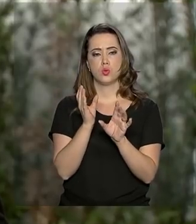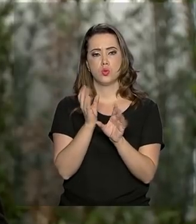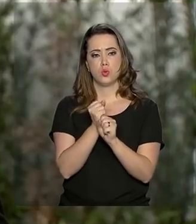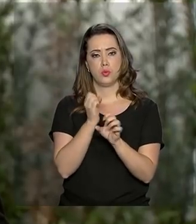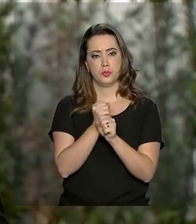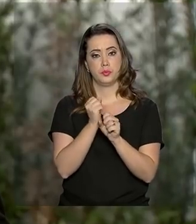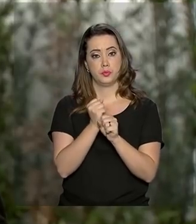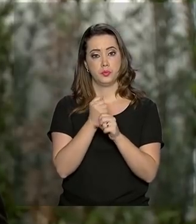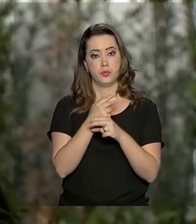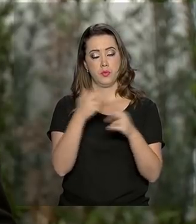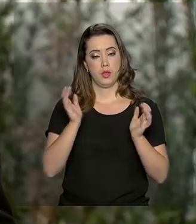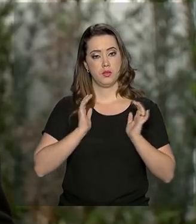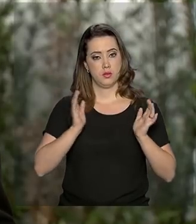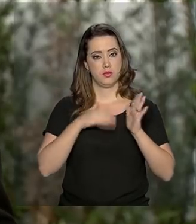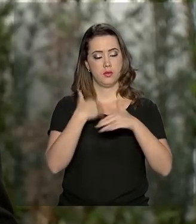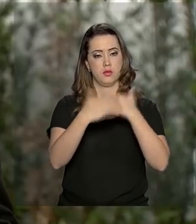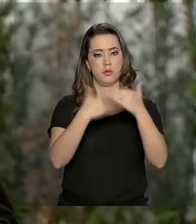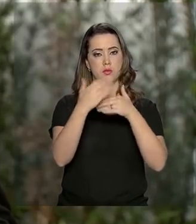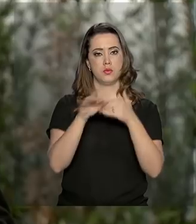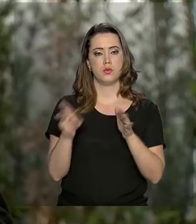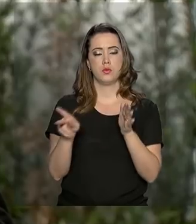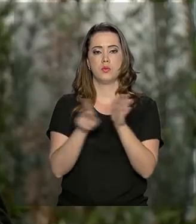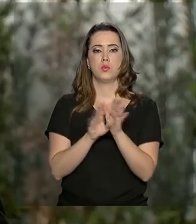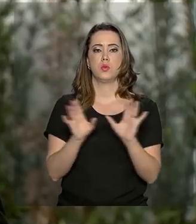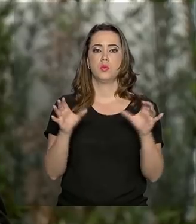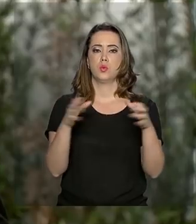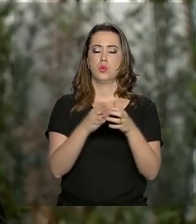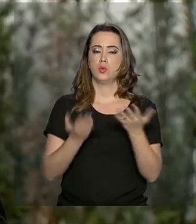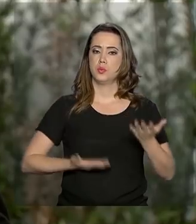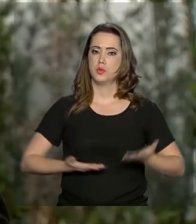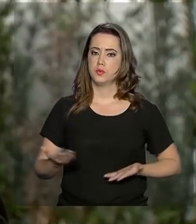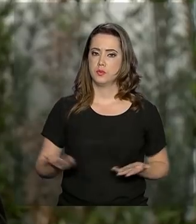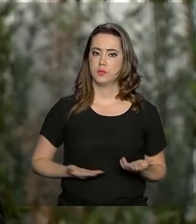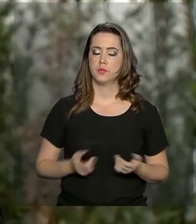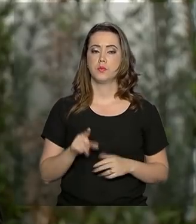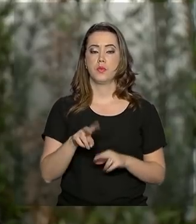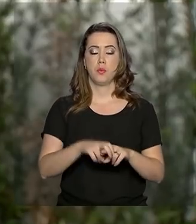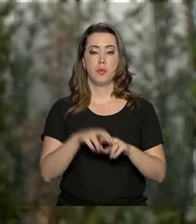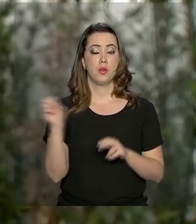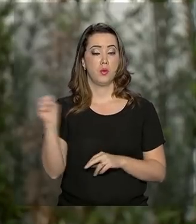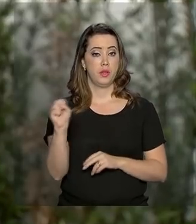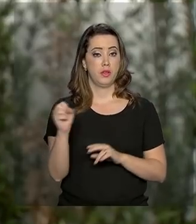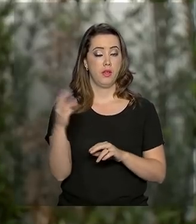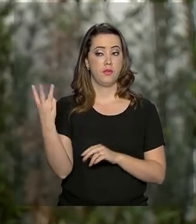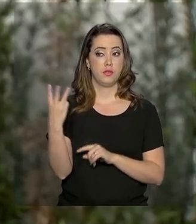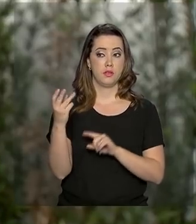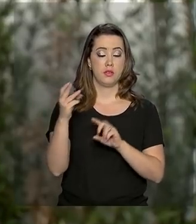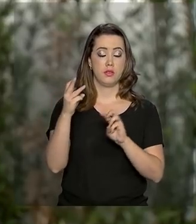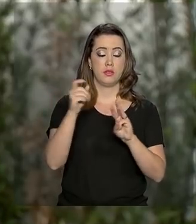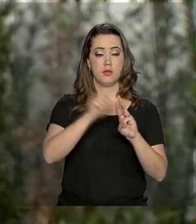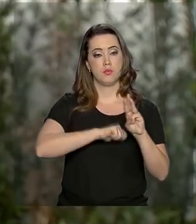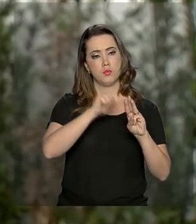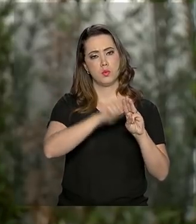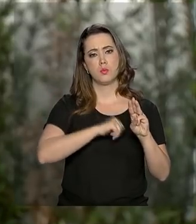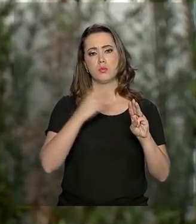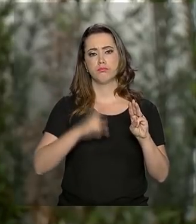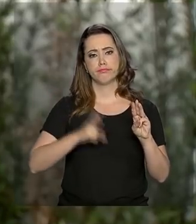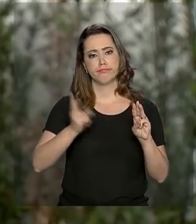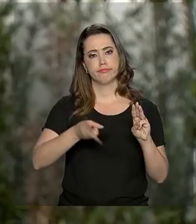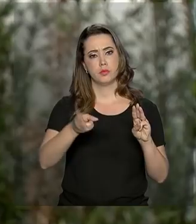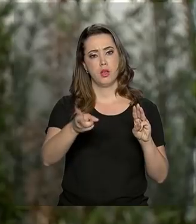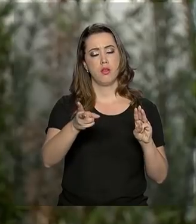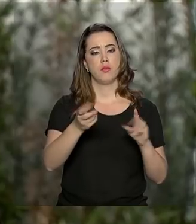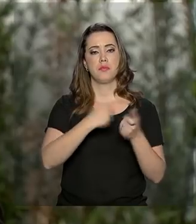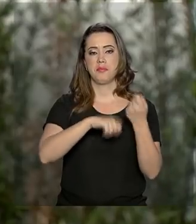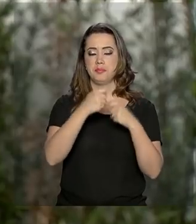produzidas pelo país. Aumentar foi o setor de serviços. Pelo oitavo trimestre consecutivo, a economia do